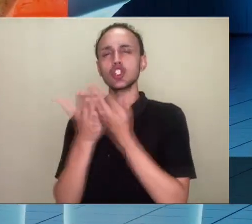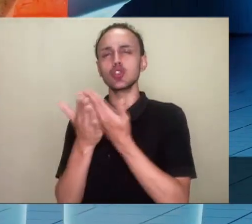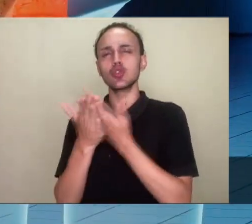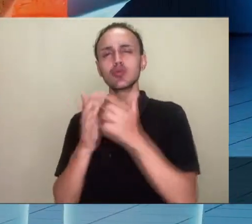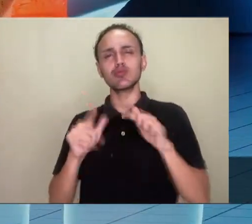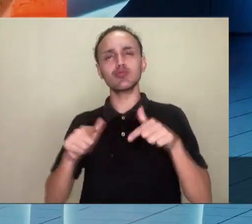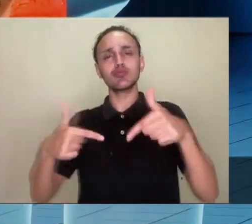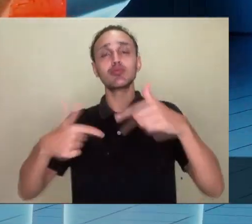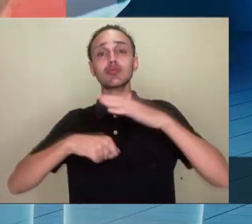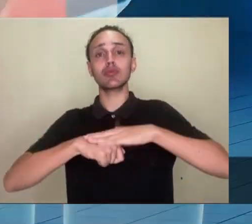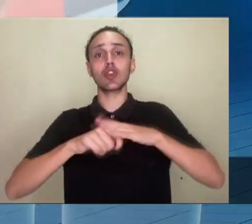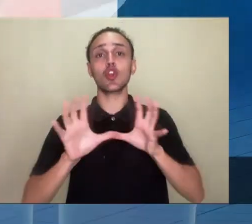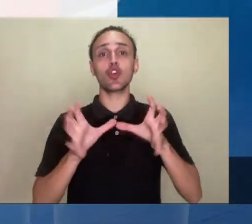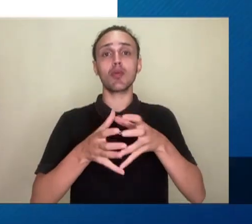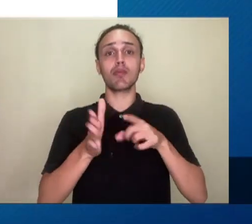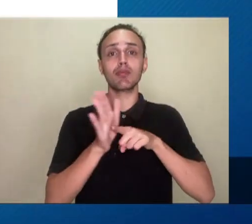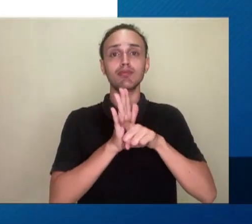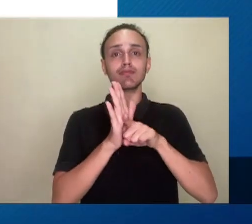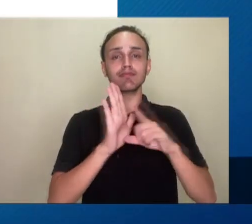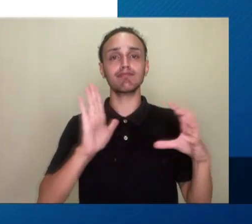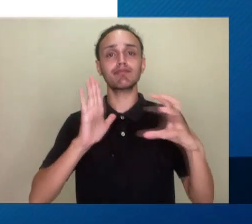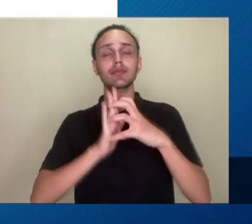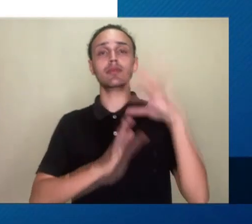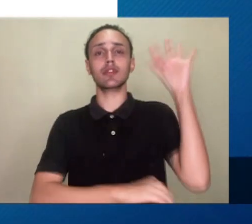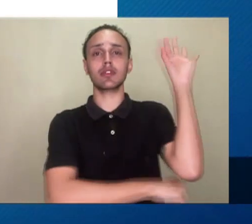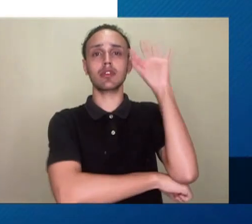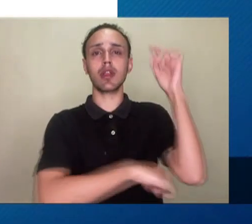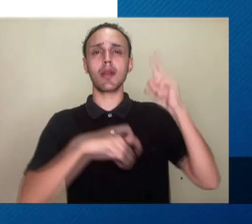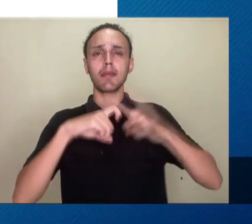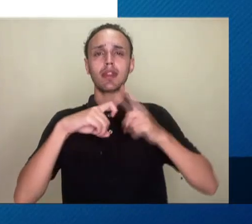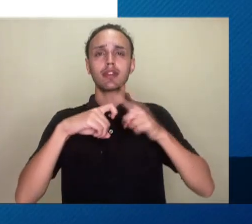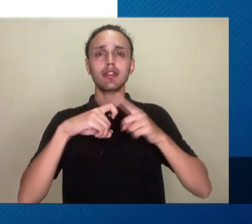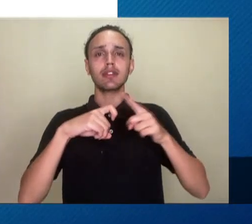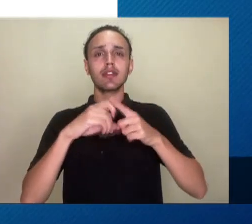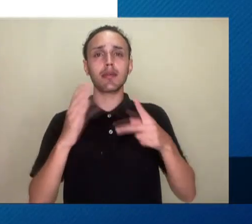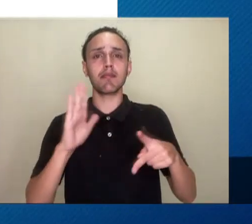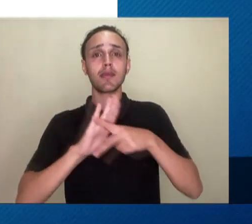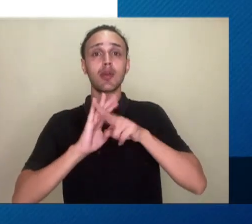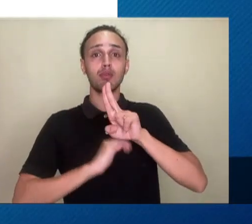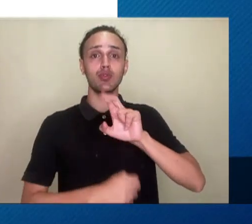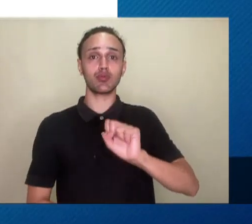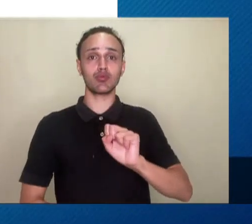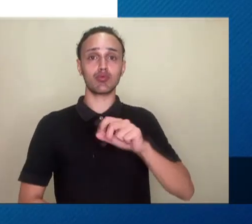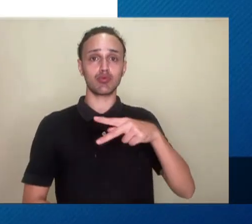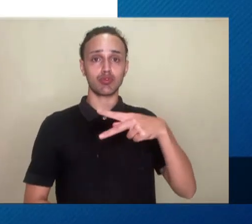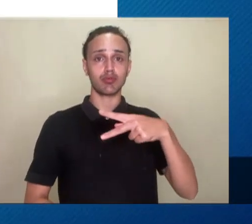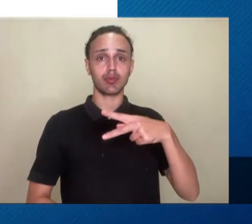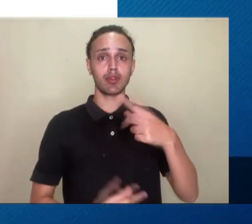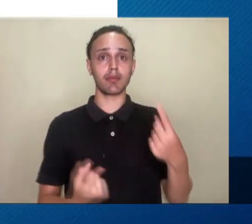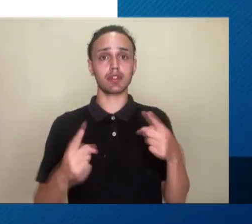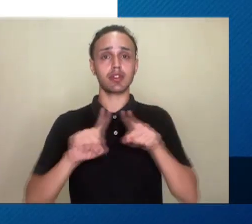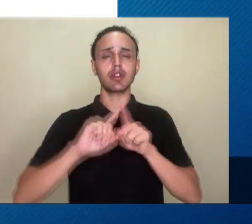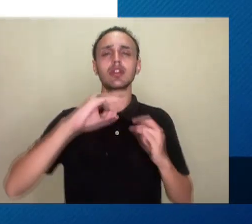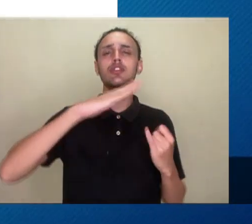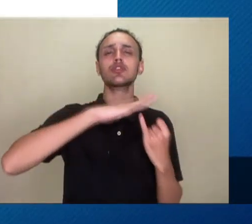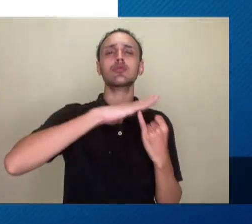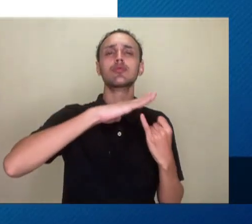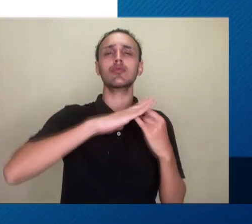É o que constatou um estudo realizado por pesquisadores da Faculdade de Medicina da Universidade de São Paulo